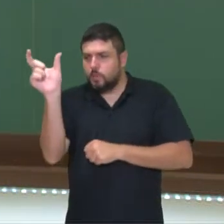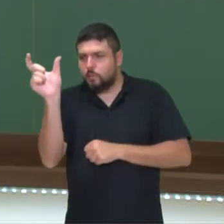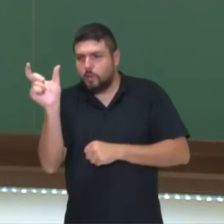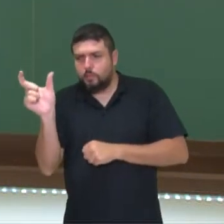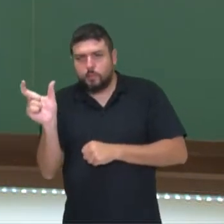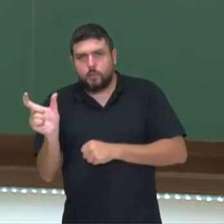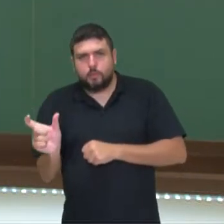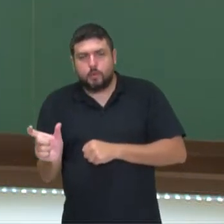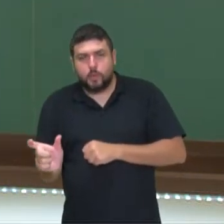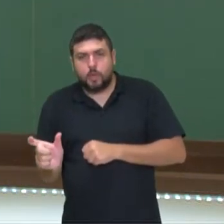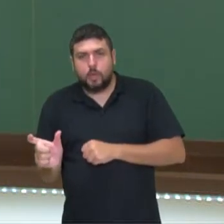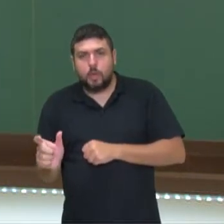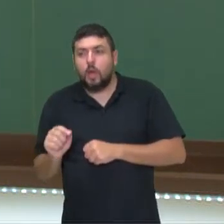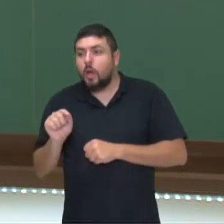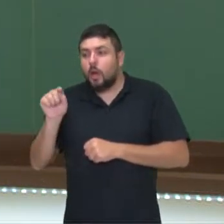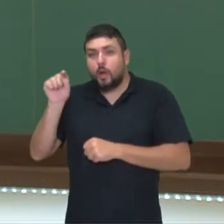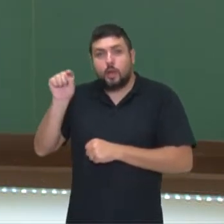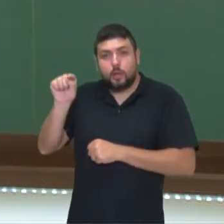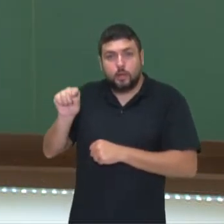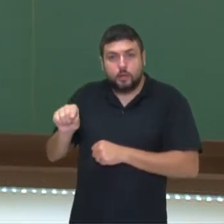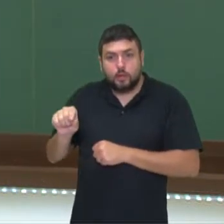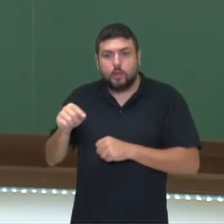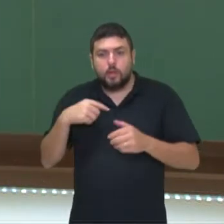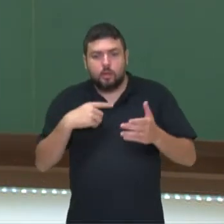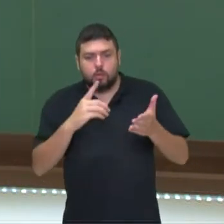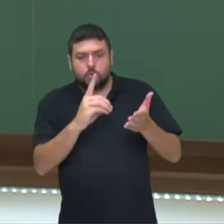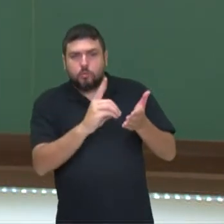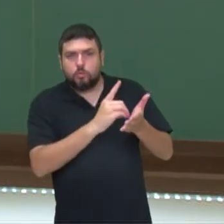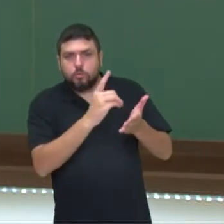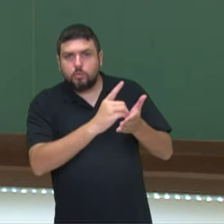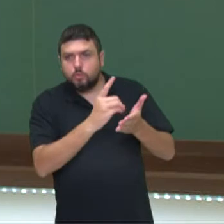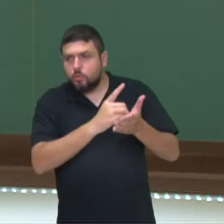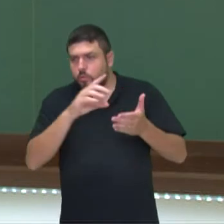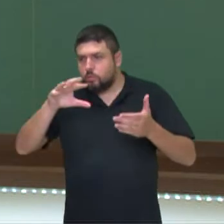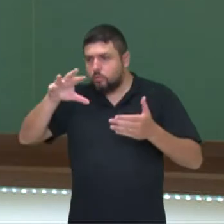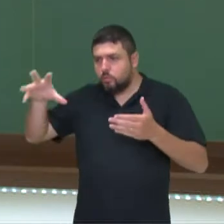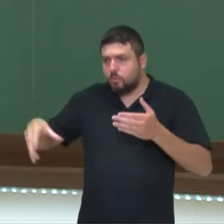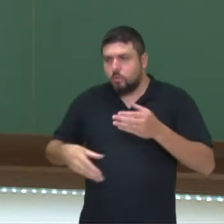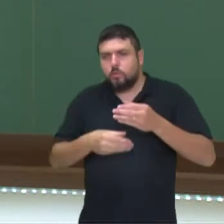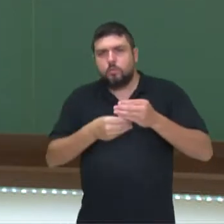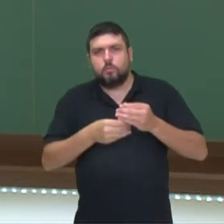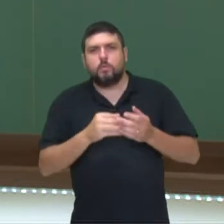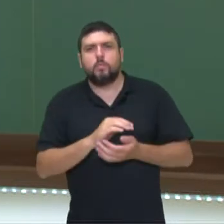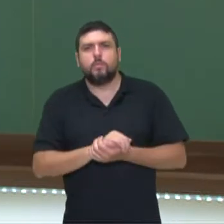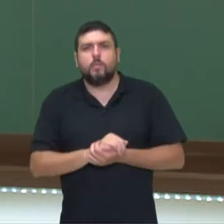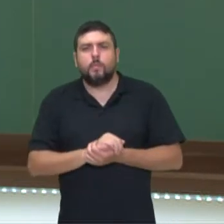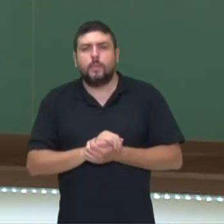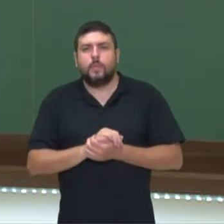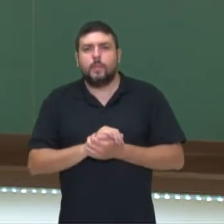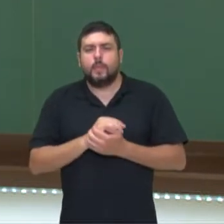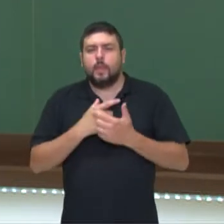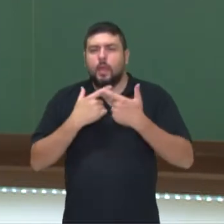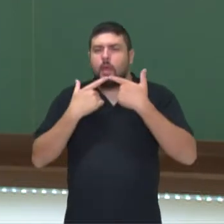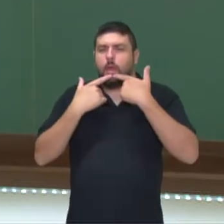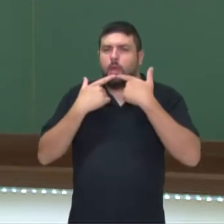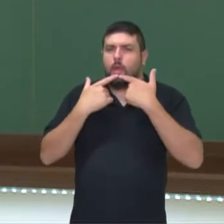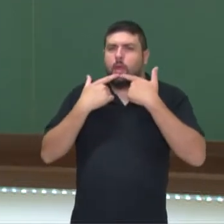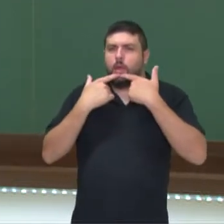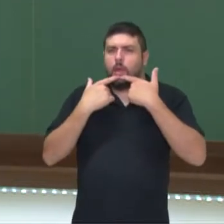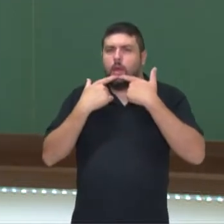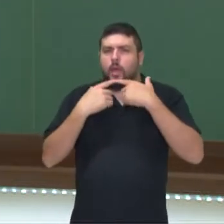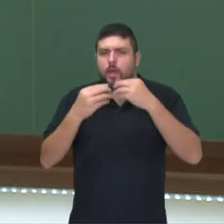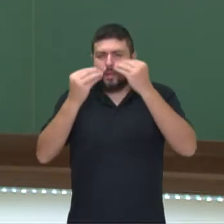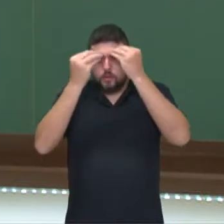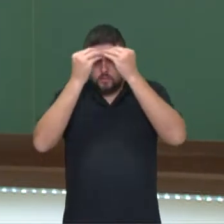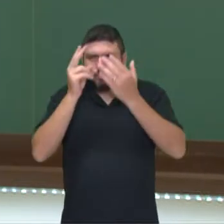dicionário, porque a língua é isso. A língua, a linguagem, ela está sempre em movimento, não é parado, não